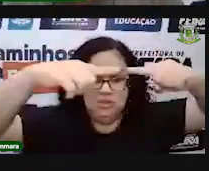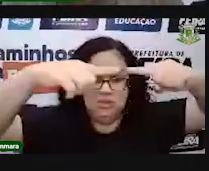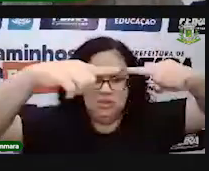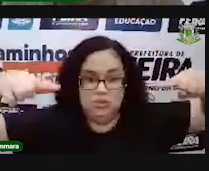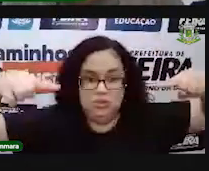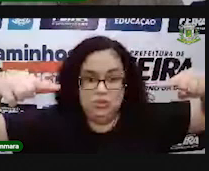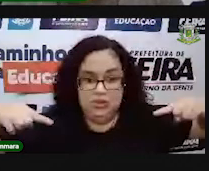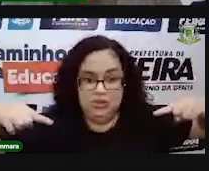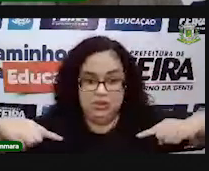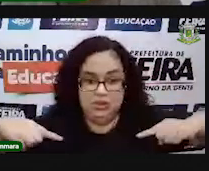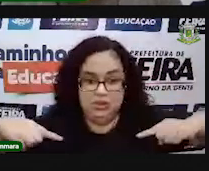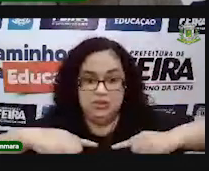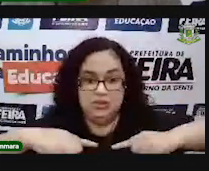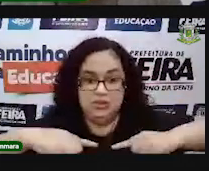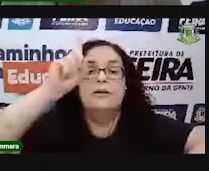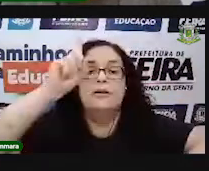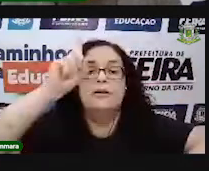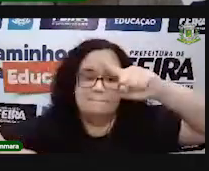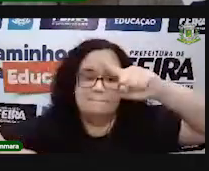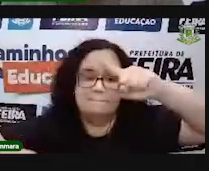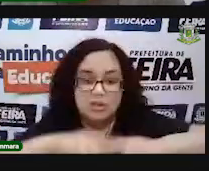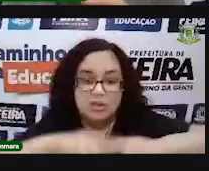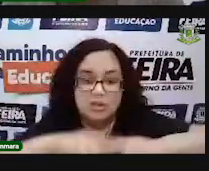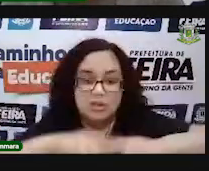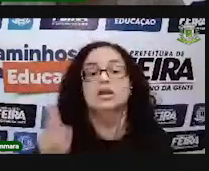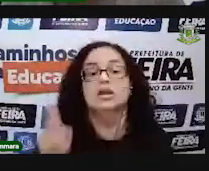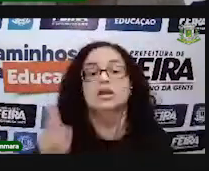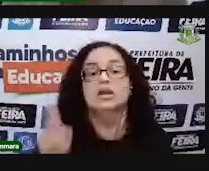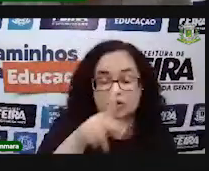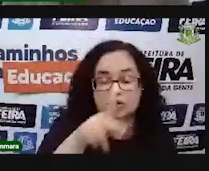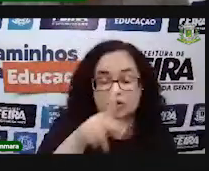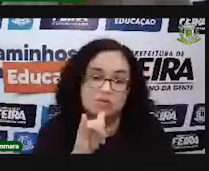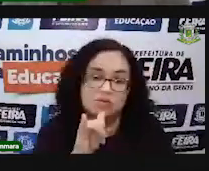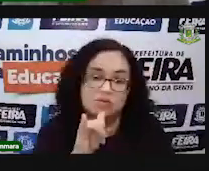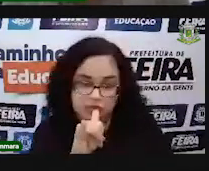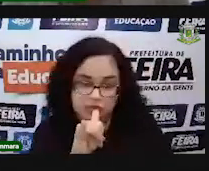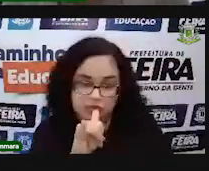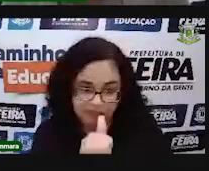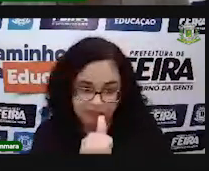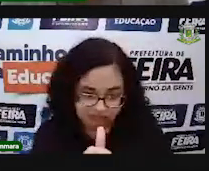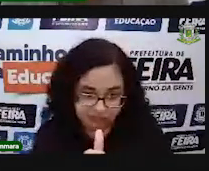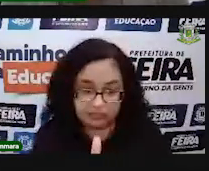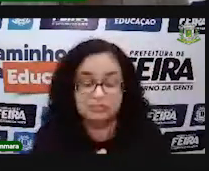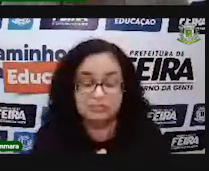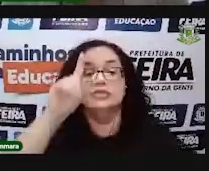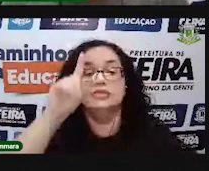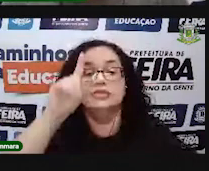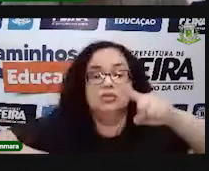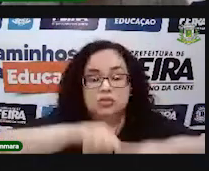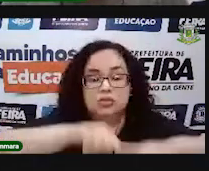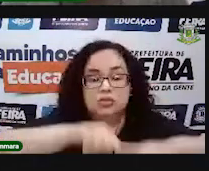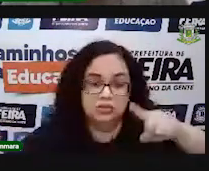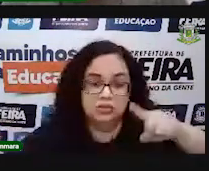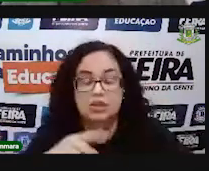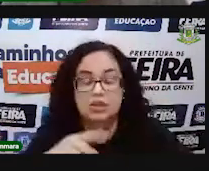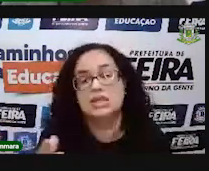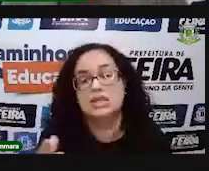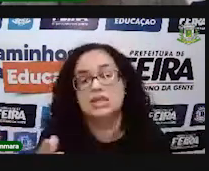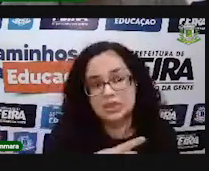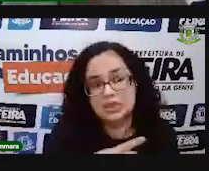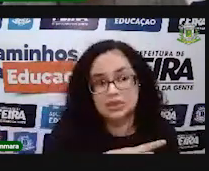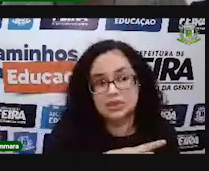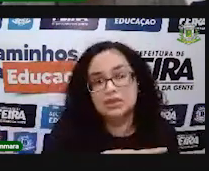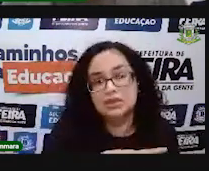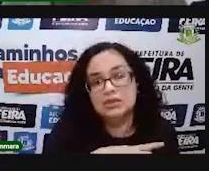como construir uma pirâmide de base quadrada usando aí os materiais que eu falei, tá bom?